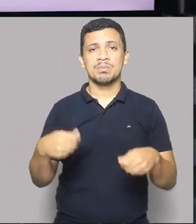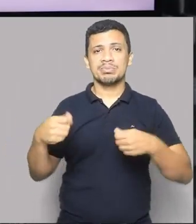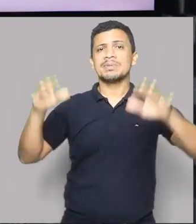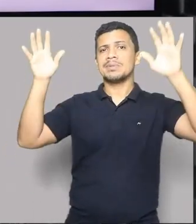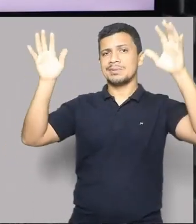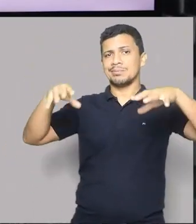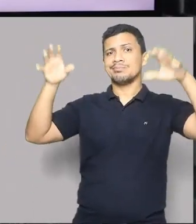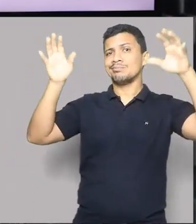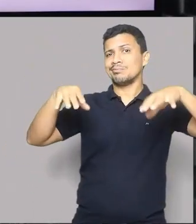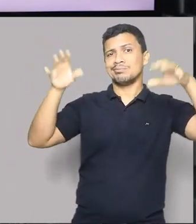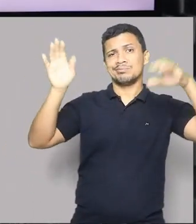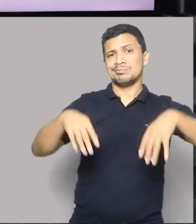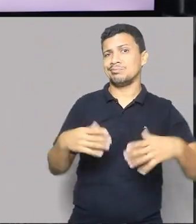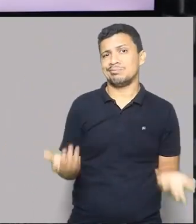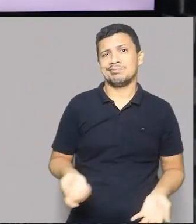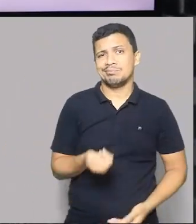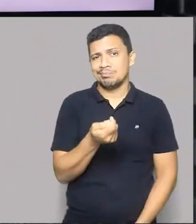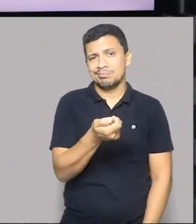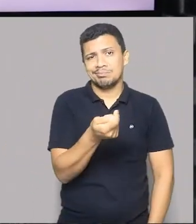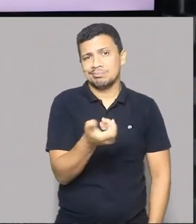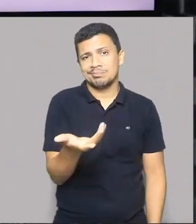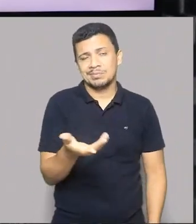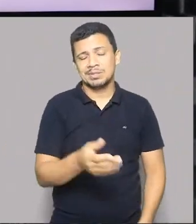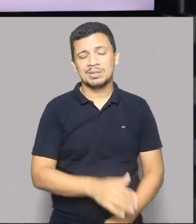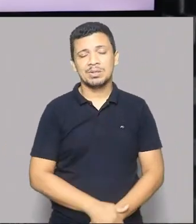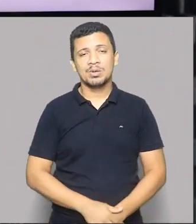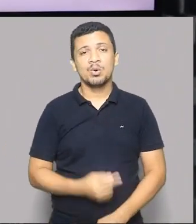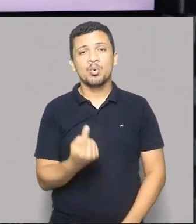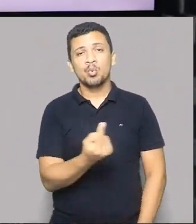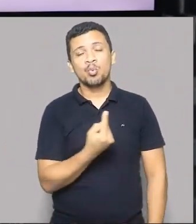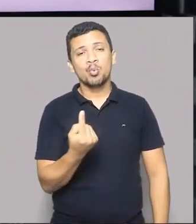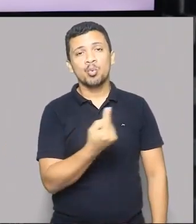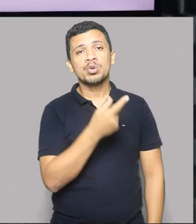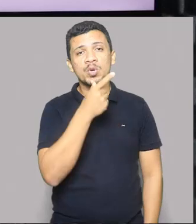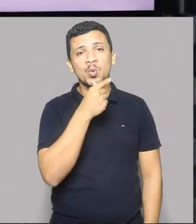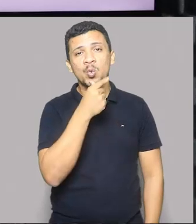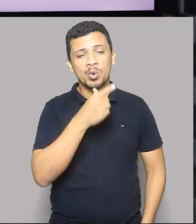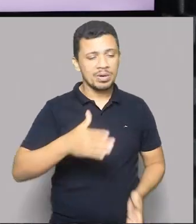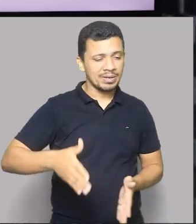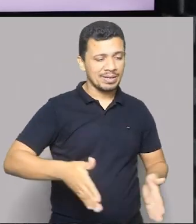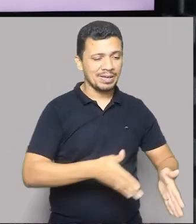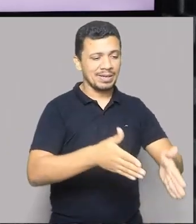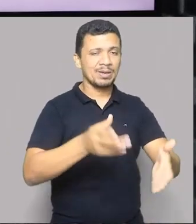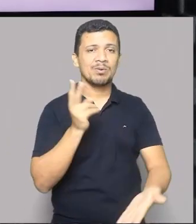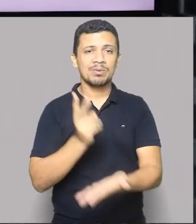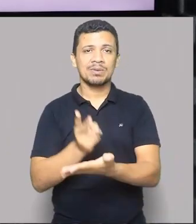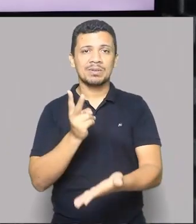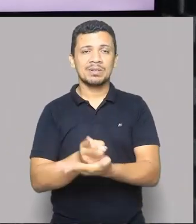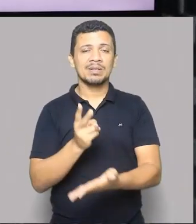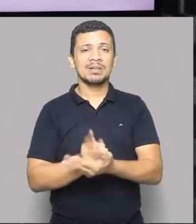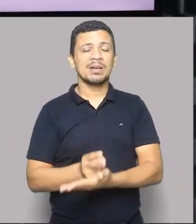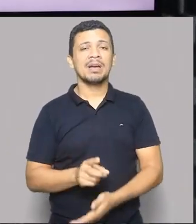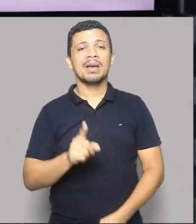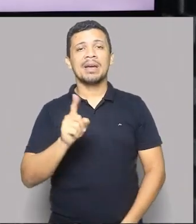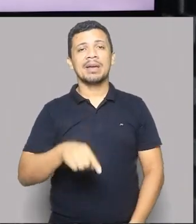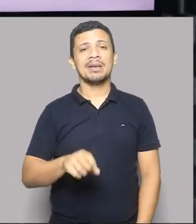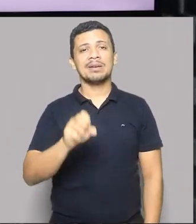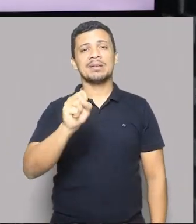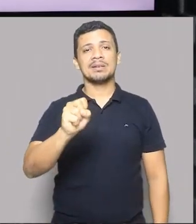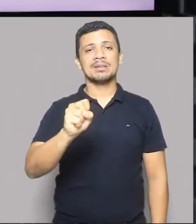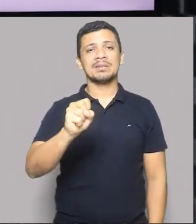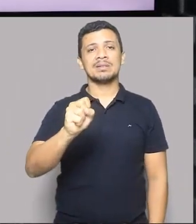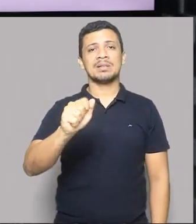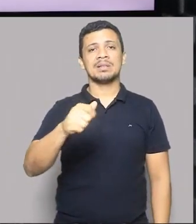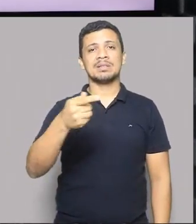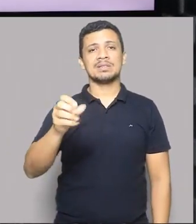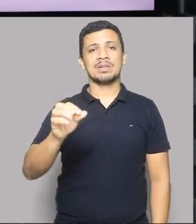praticamente aqui não chove o suficiente. O único rio perene é o velho São Francisco, que nasce lá